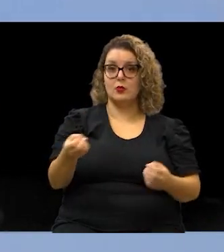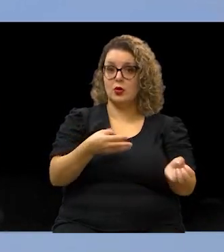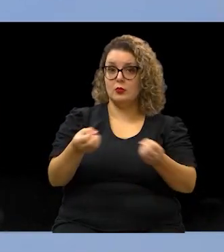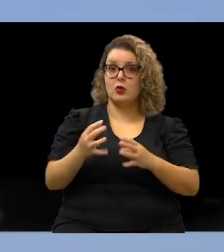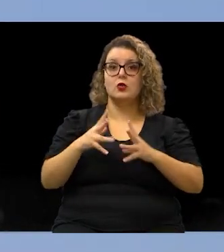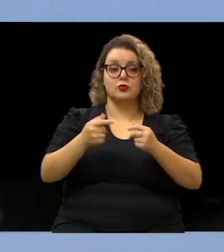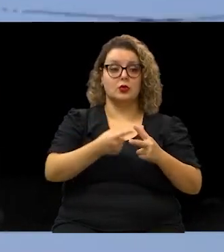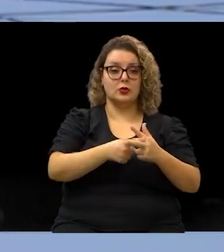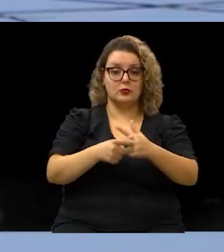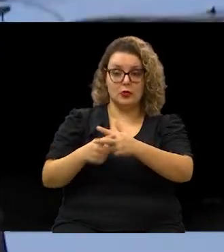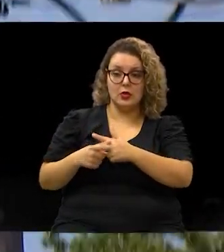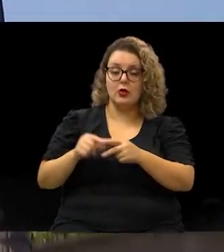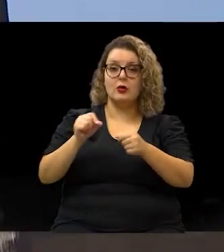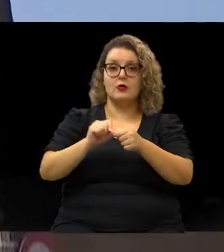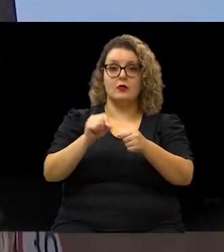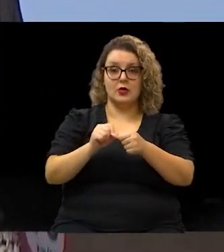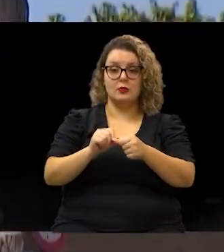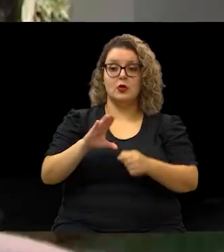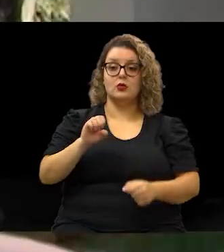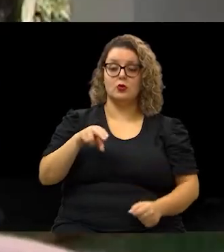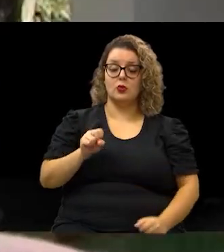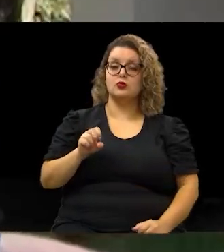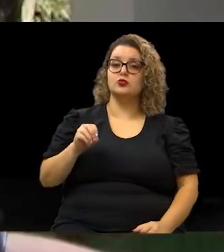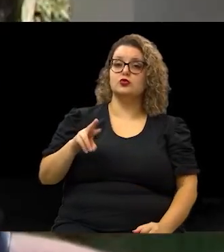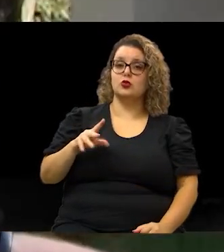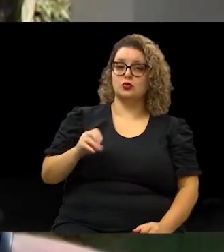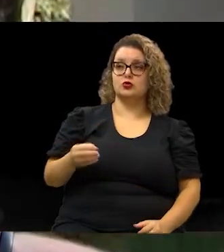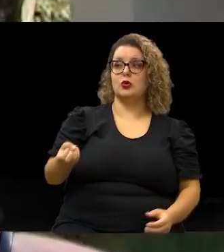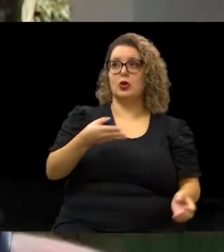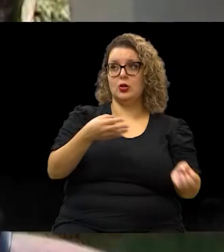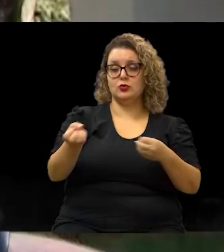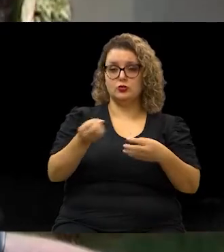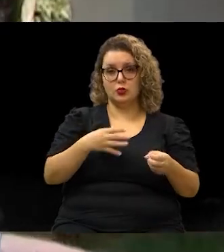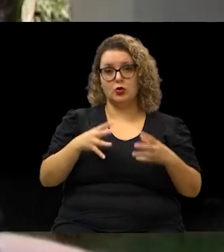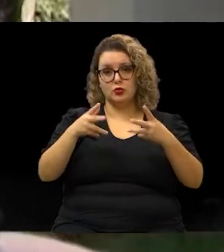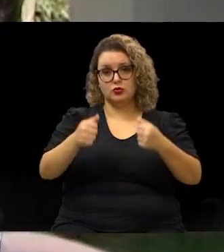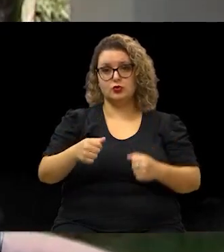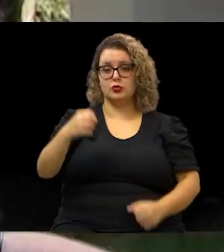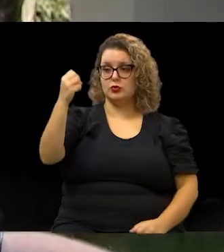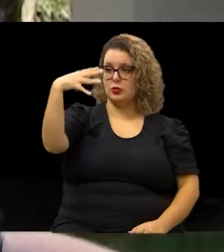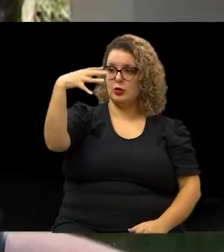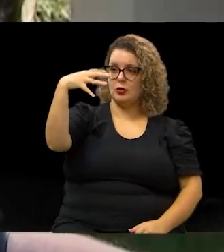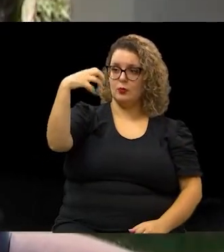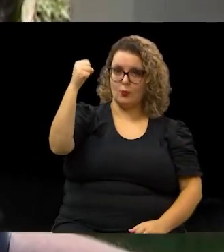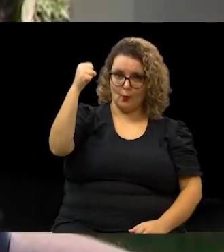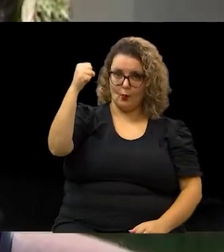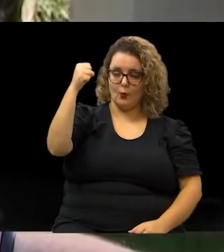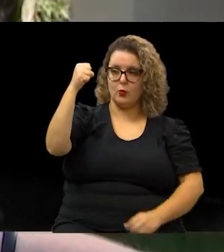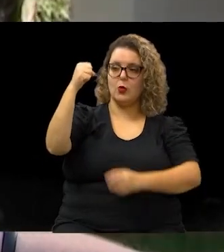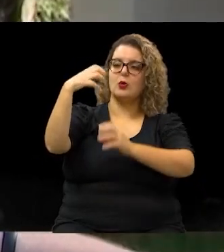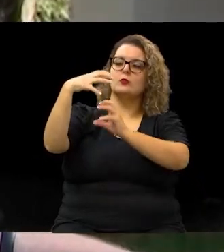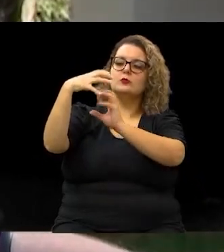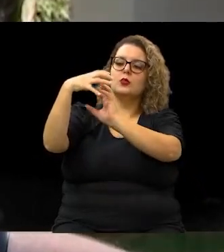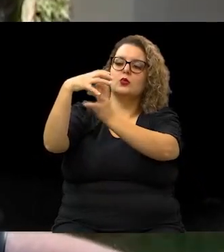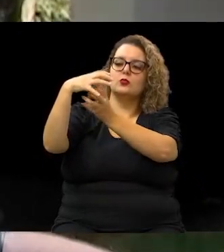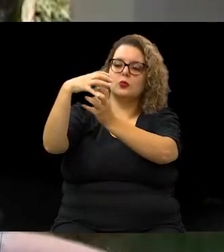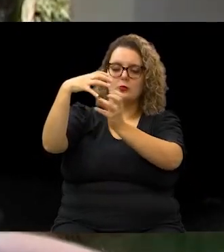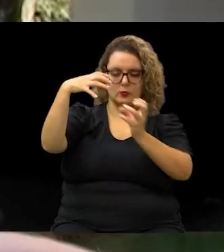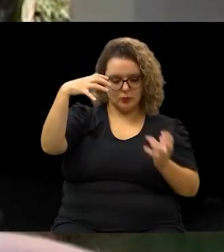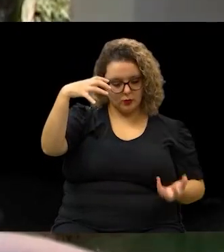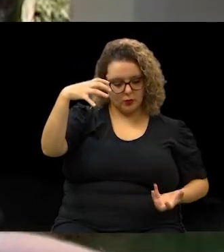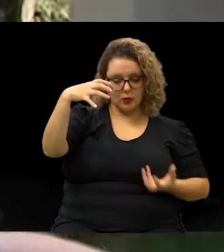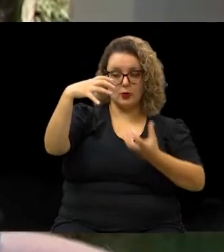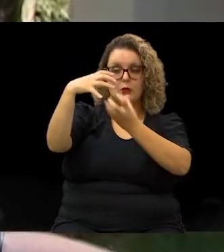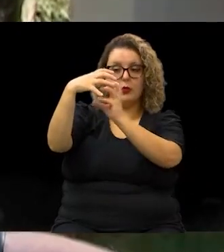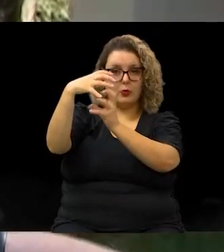manutenção já é feita pelo consórcio atual. Toda a lâmpada que queima já é trocada imediatamente pela